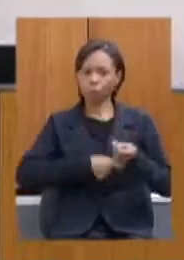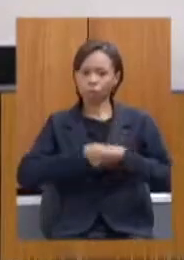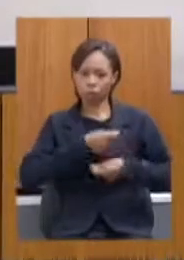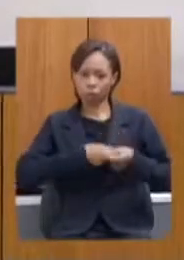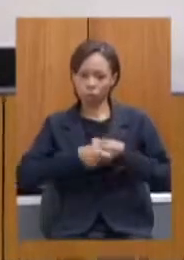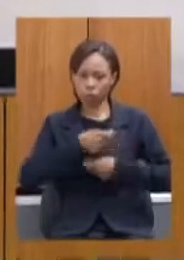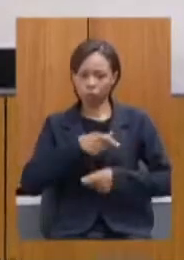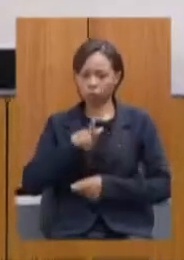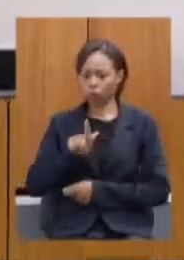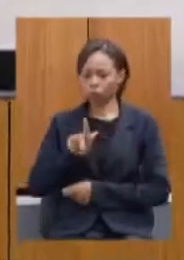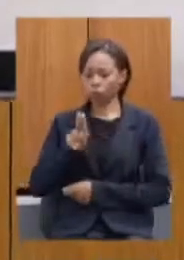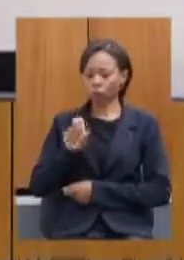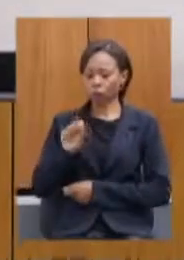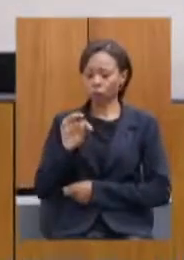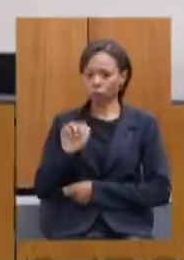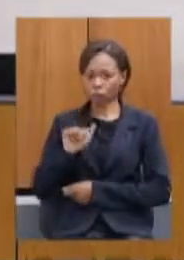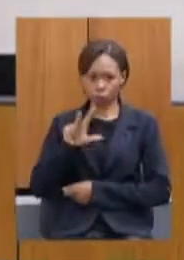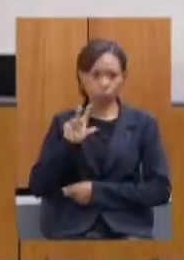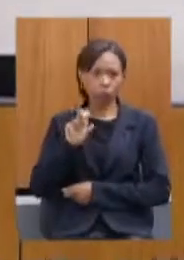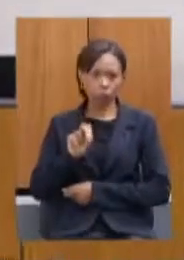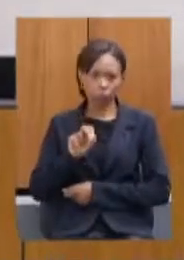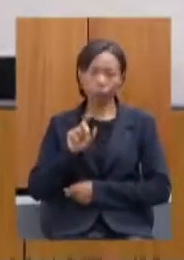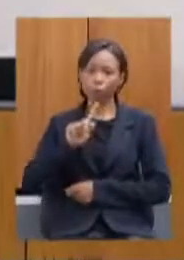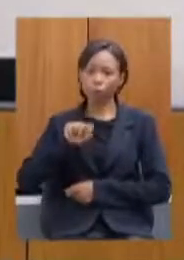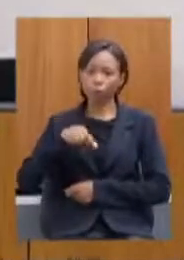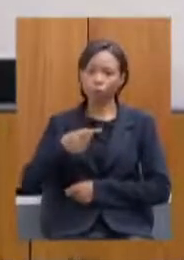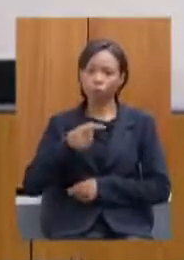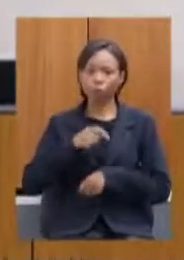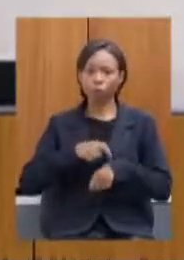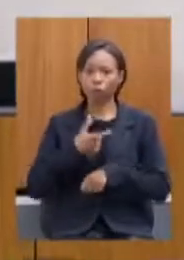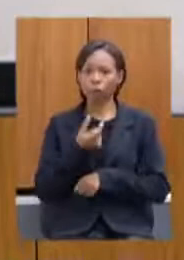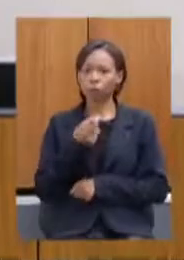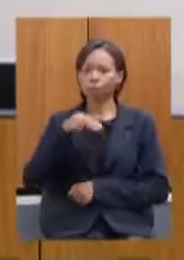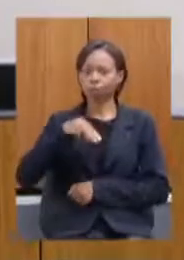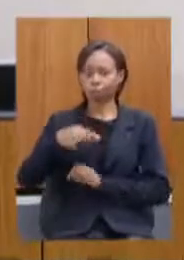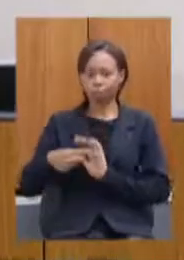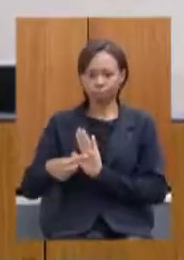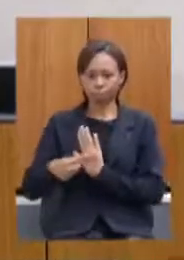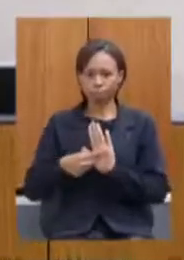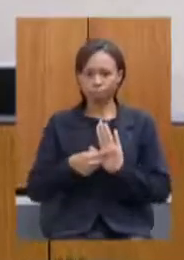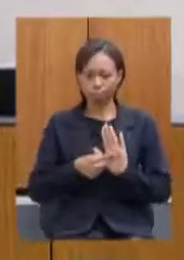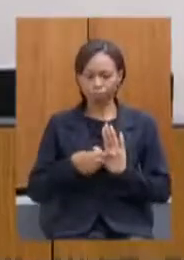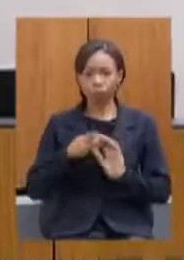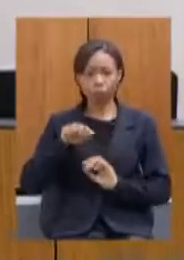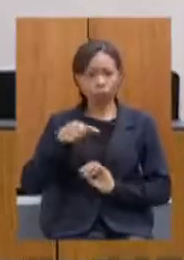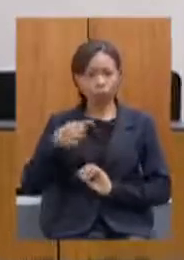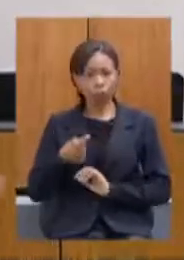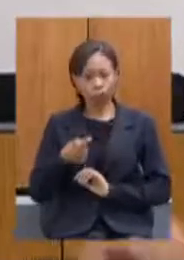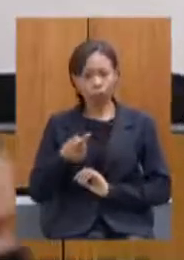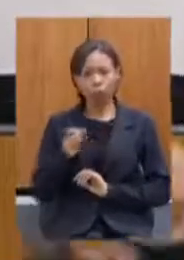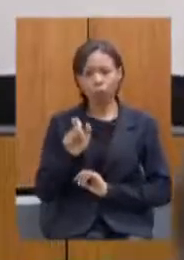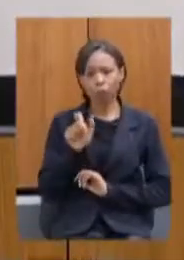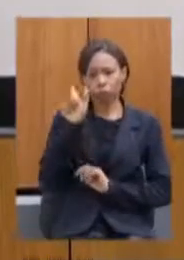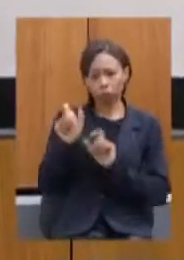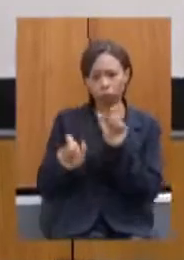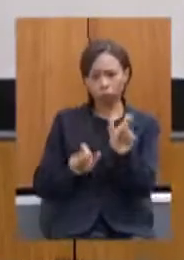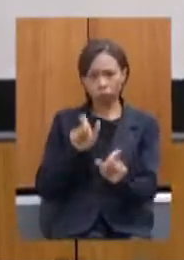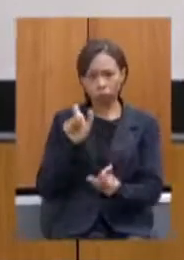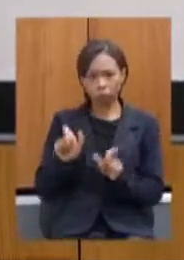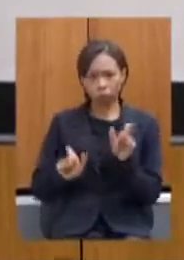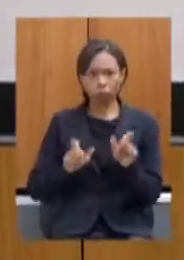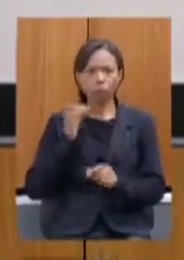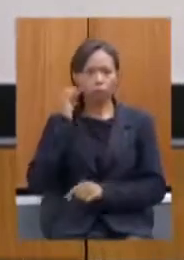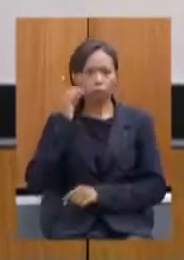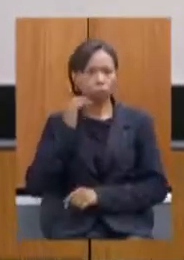Gustavo de Oliveira Barbosa, disporá de até 20 minutos para a sua exposição. Na sequência, será concedida a palavra às deputadas e aos